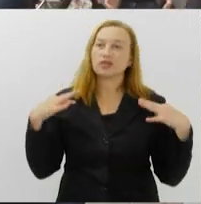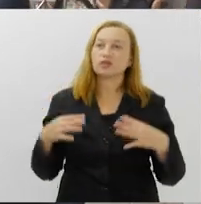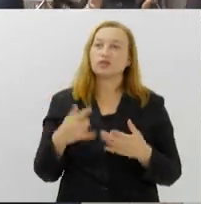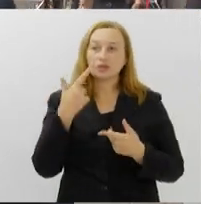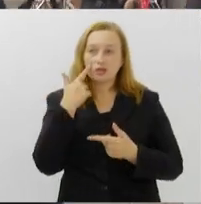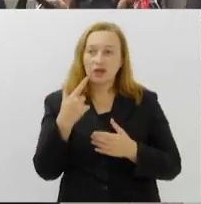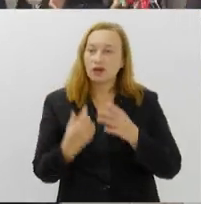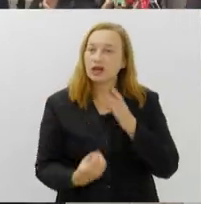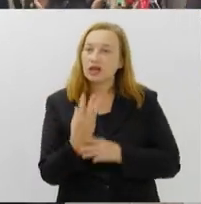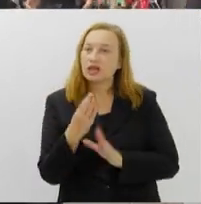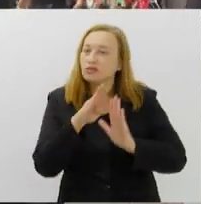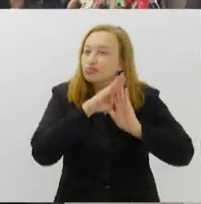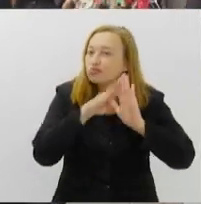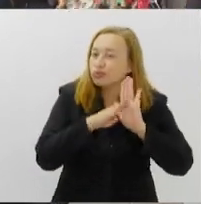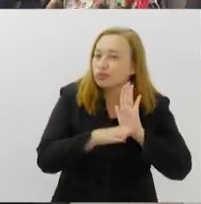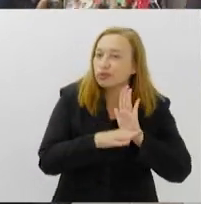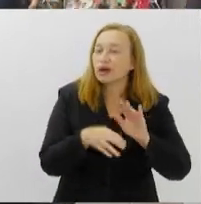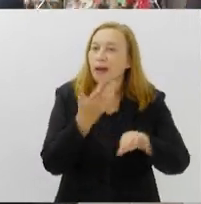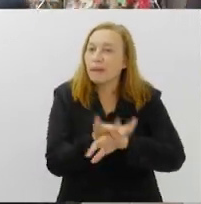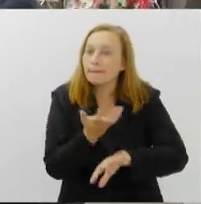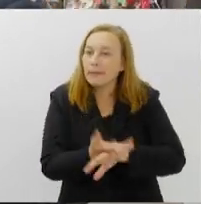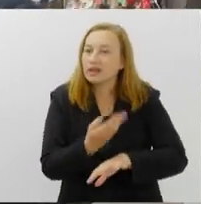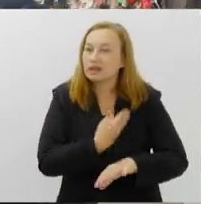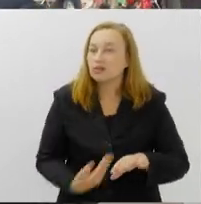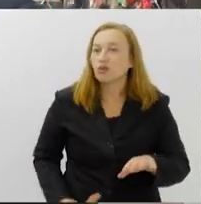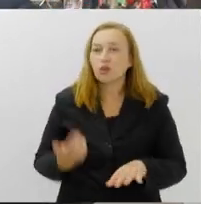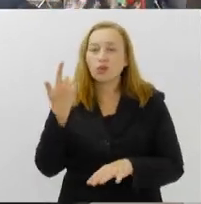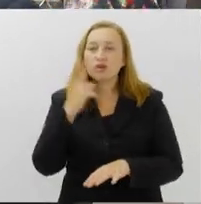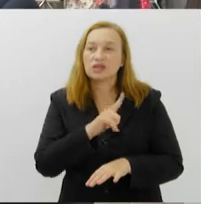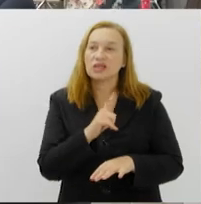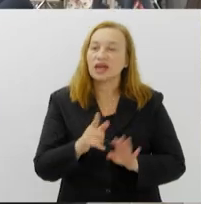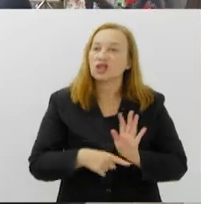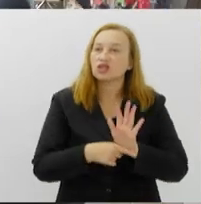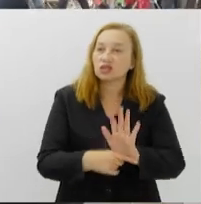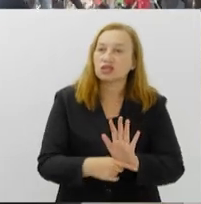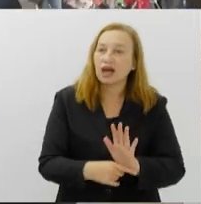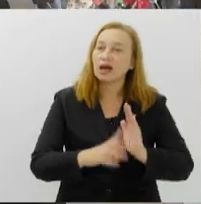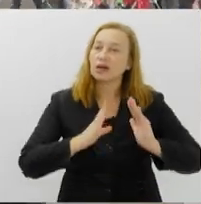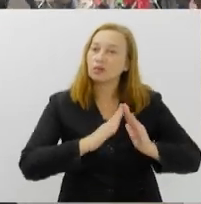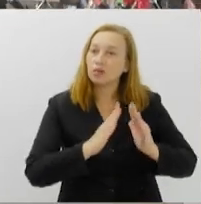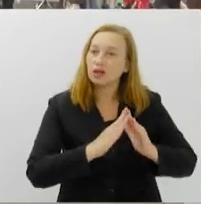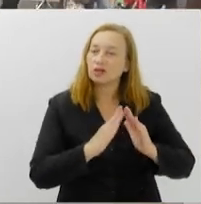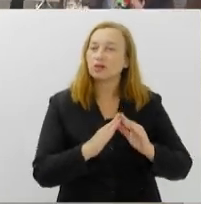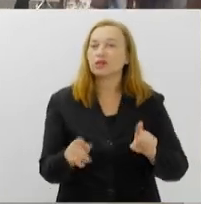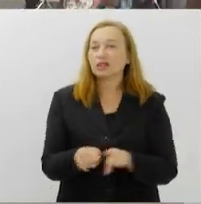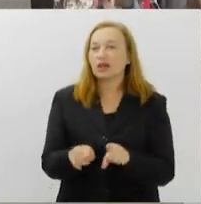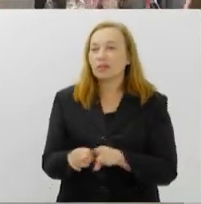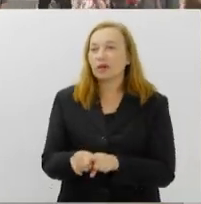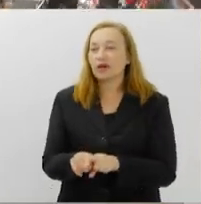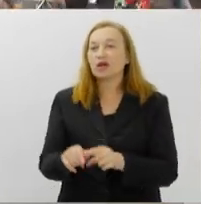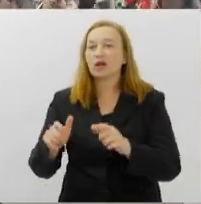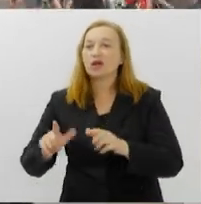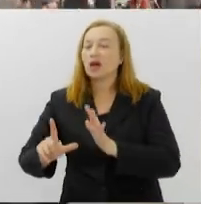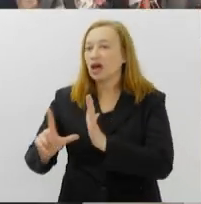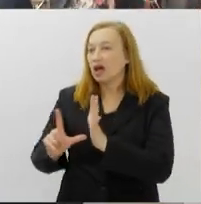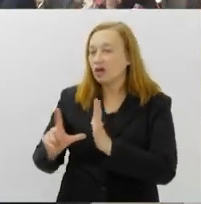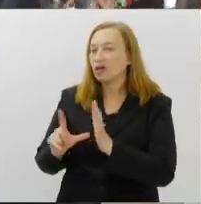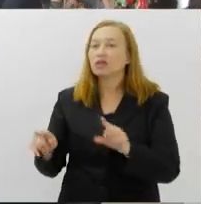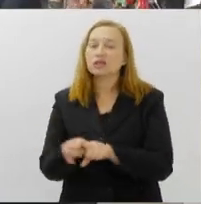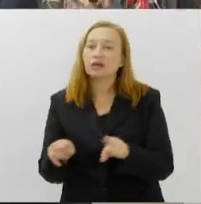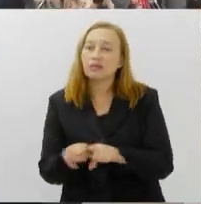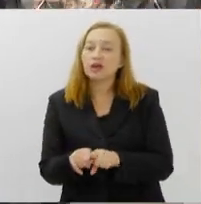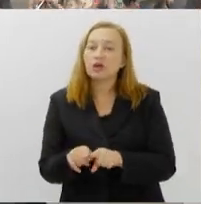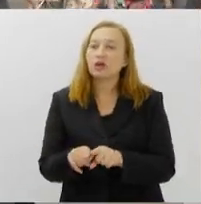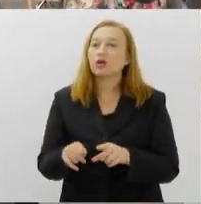eventos em praças públicas, a gente consegue fomentar para o morador, para o comerciante e também, claro, para o turista, que, às vezes, não